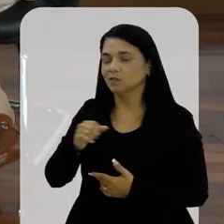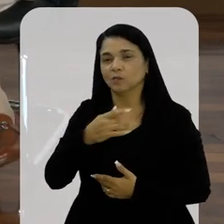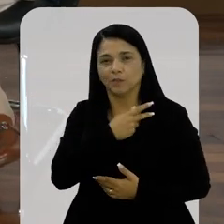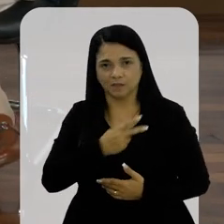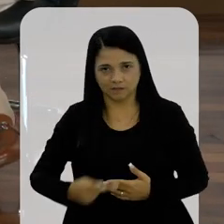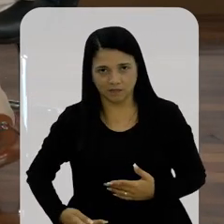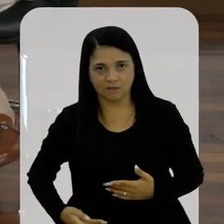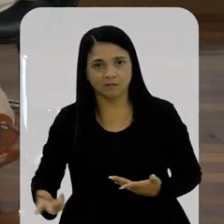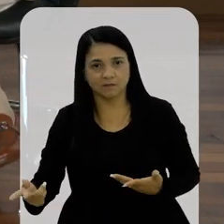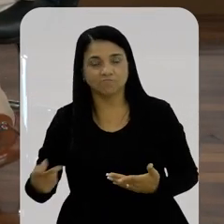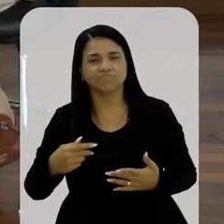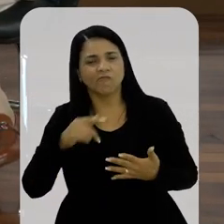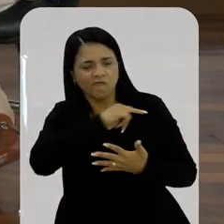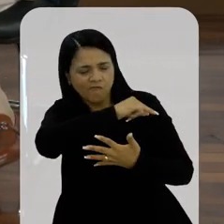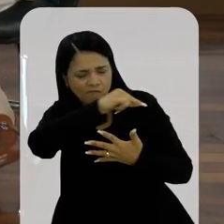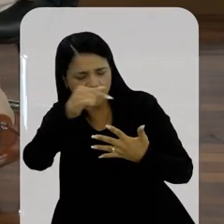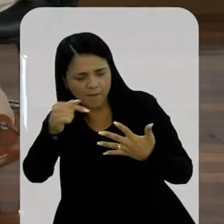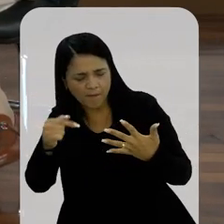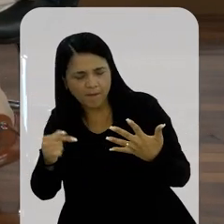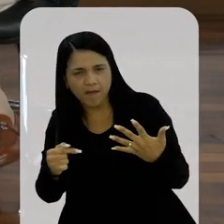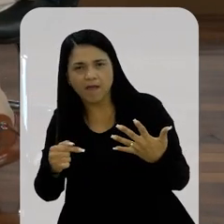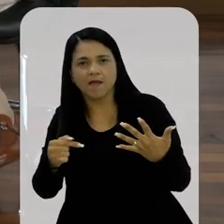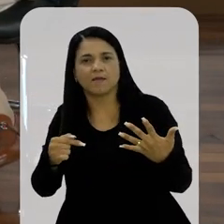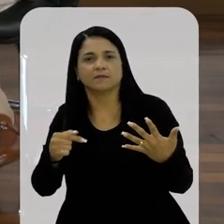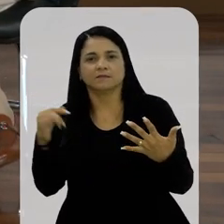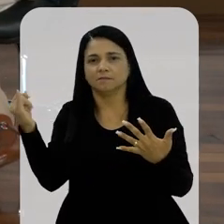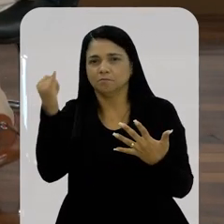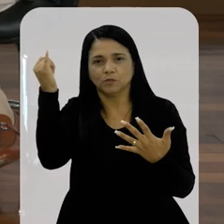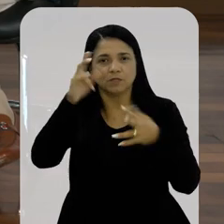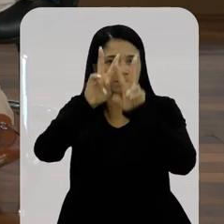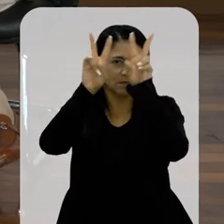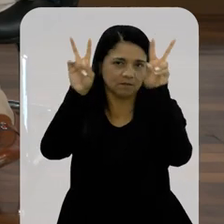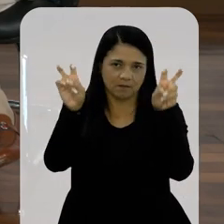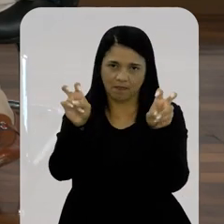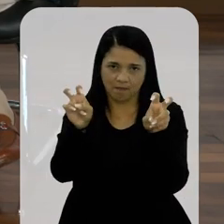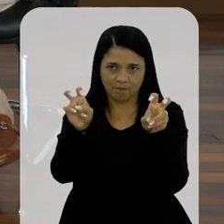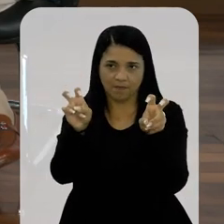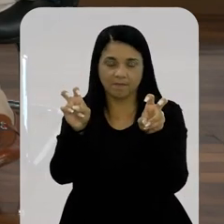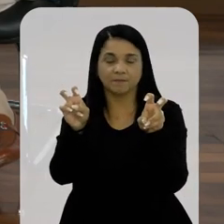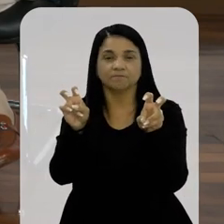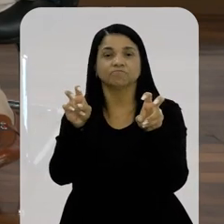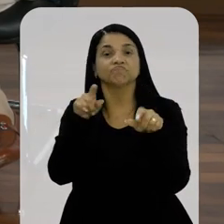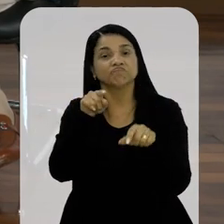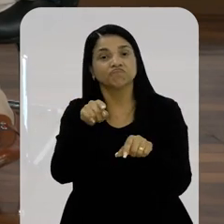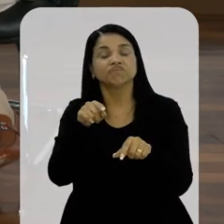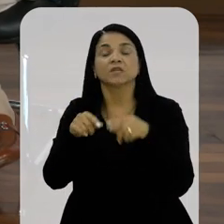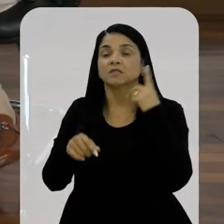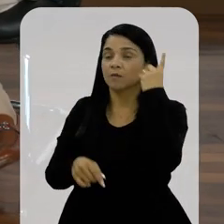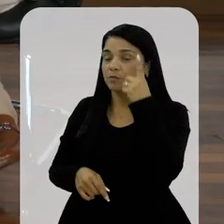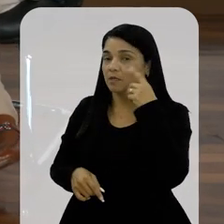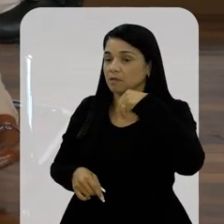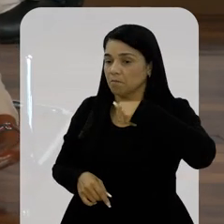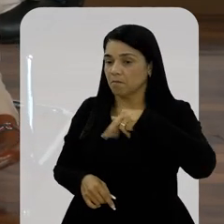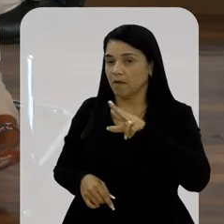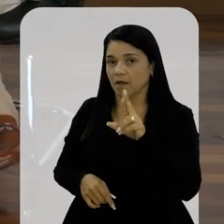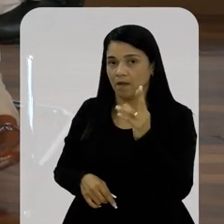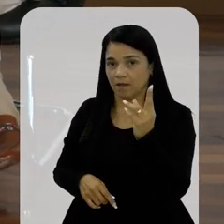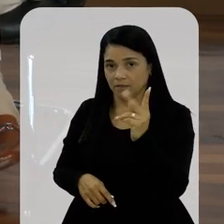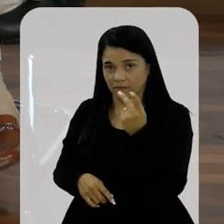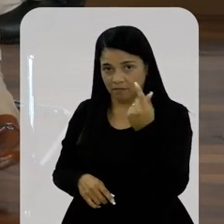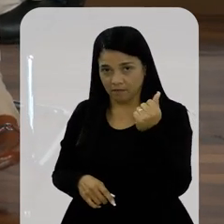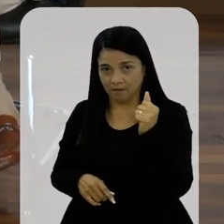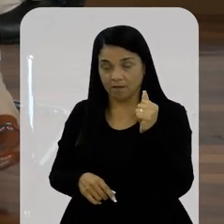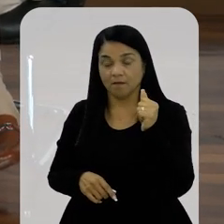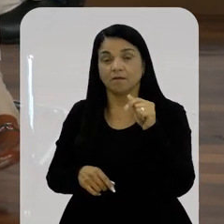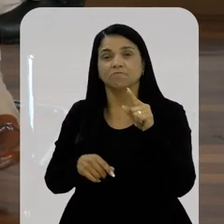O presidente do Instituto, Carlos Saga, trazendo várias dimensões em torno desse tema, que acima de tudo, como muito bem pontuado pela